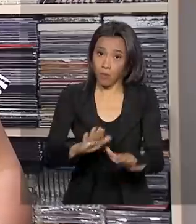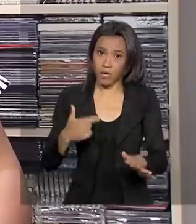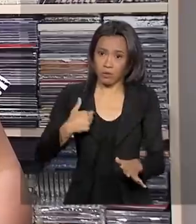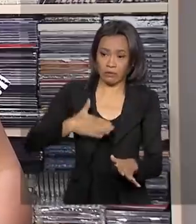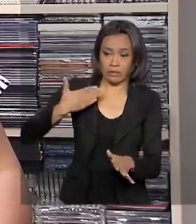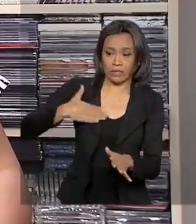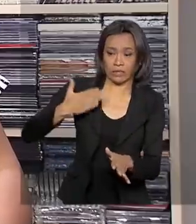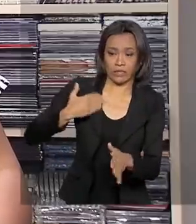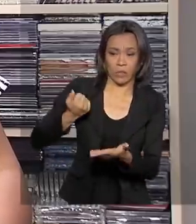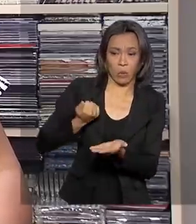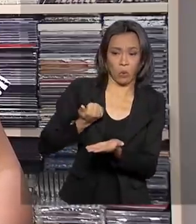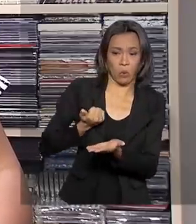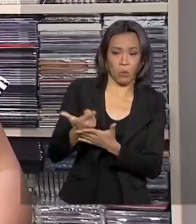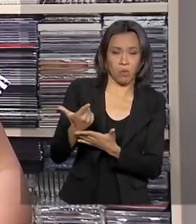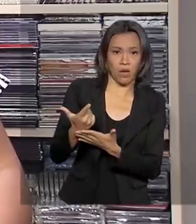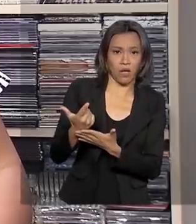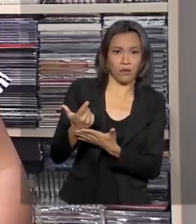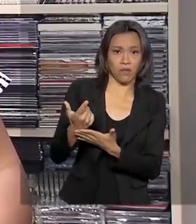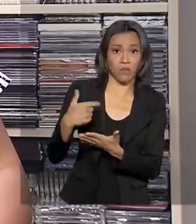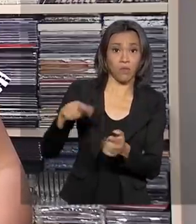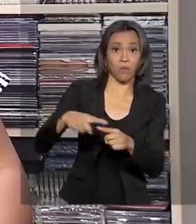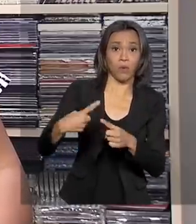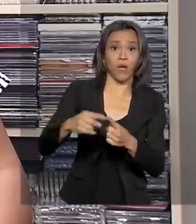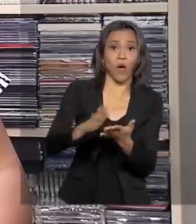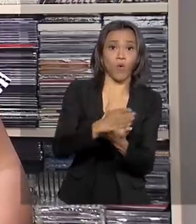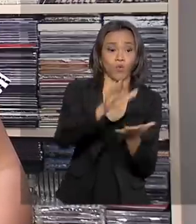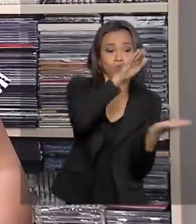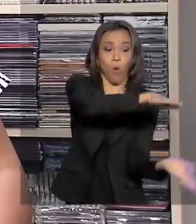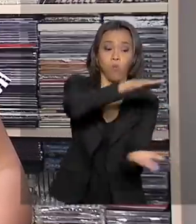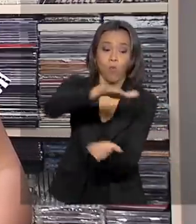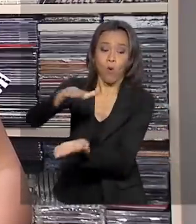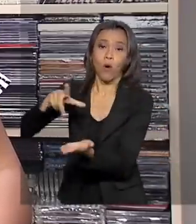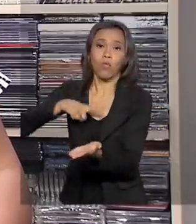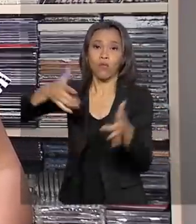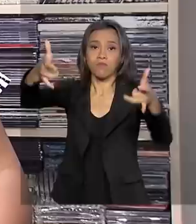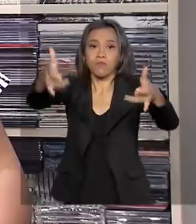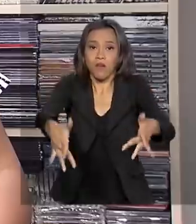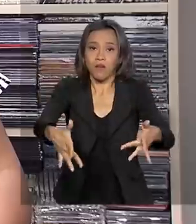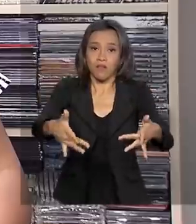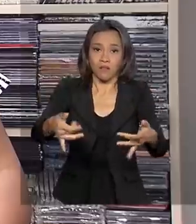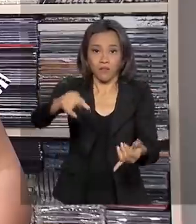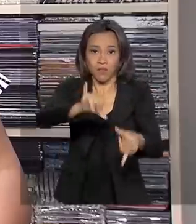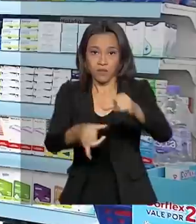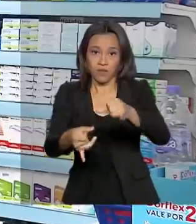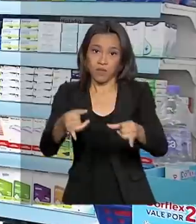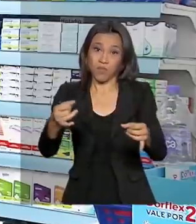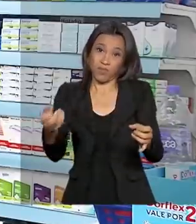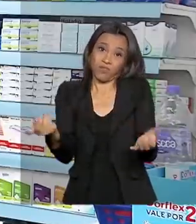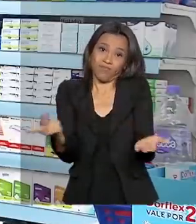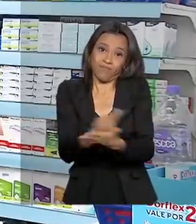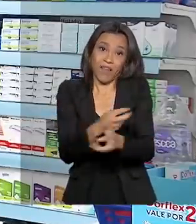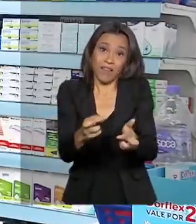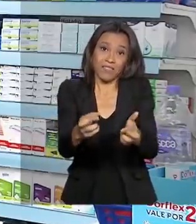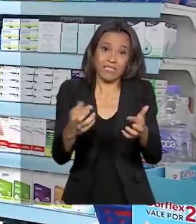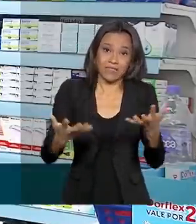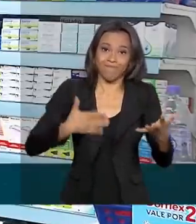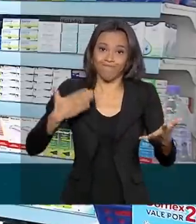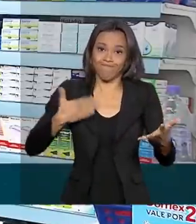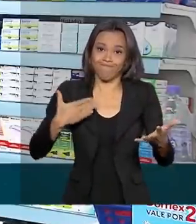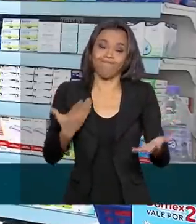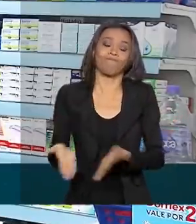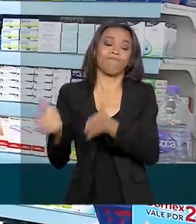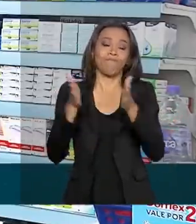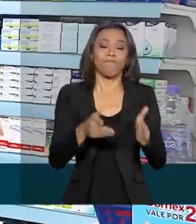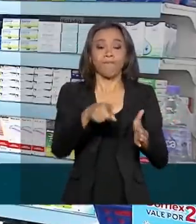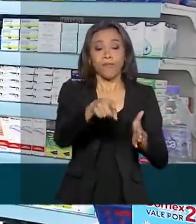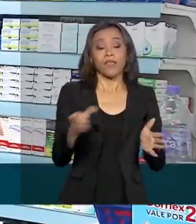caixa, apesar de saber que são alguns lotes. Eu provavelmente vou marcar a médica para ver se eu continuo com ele mesmo. Segundo a Anvisa, Agência Nacional